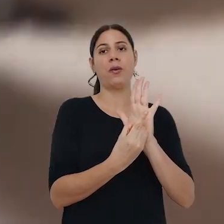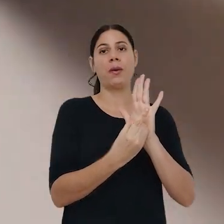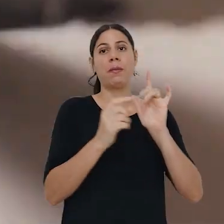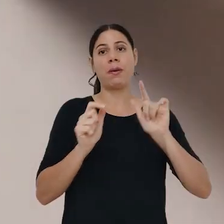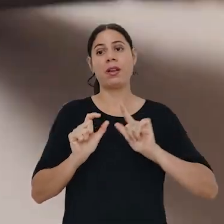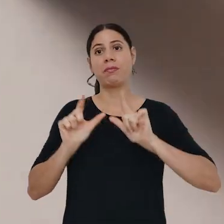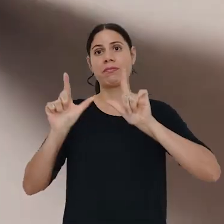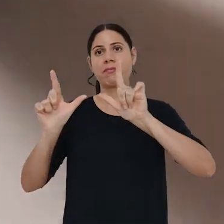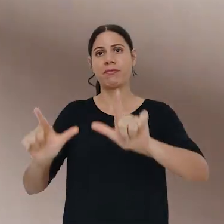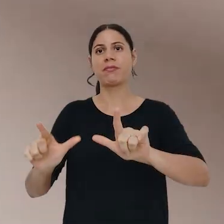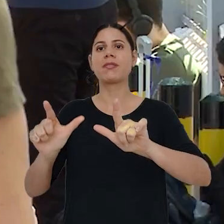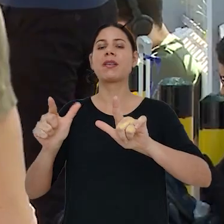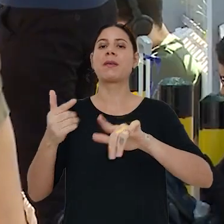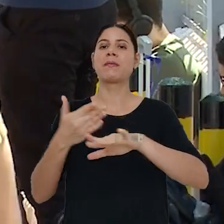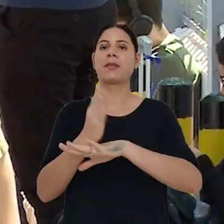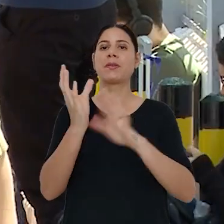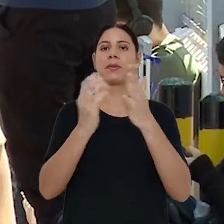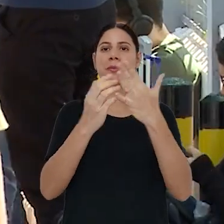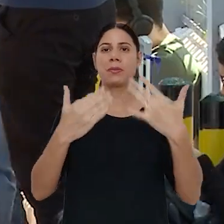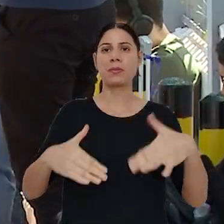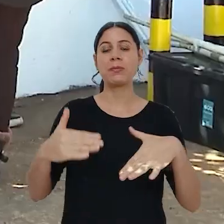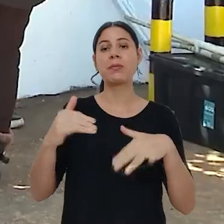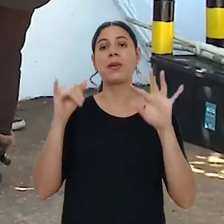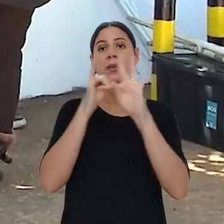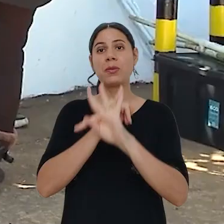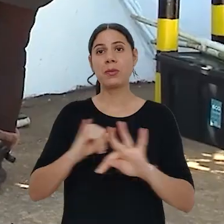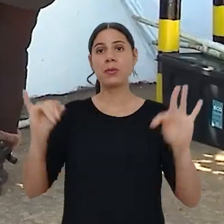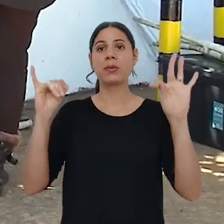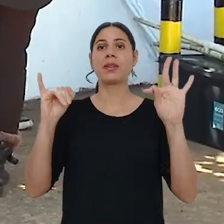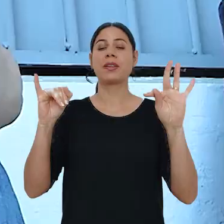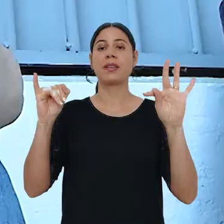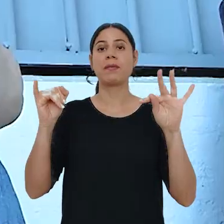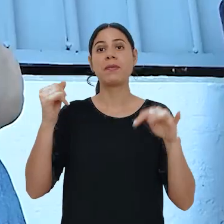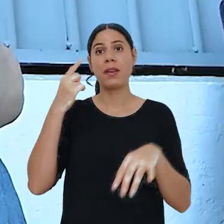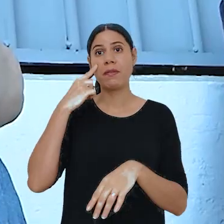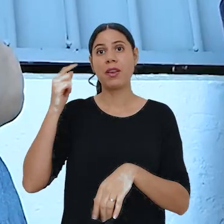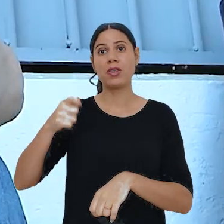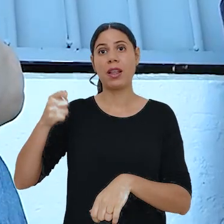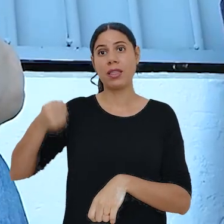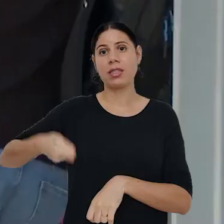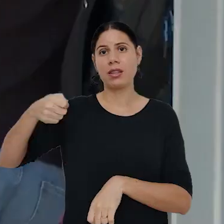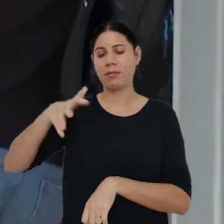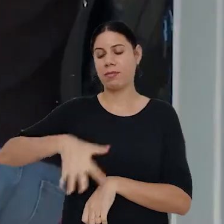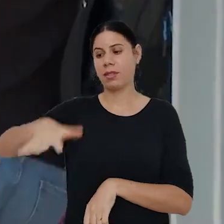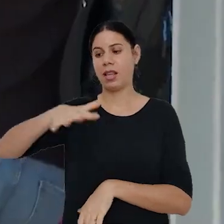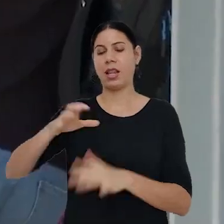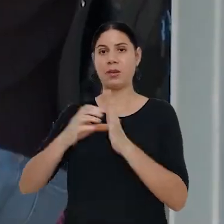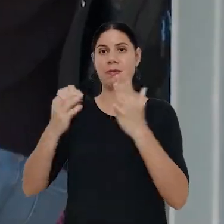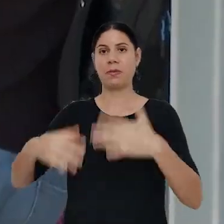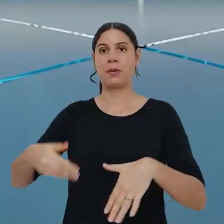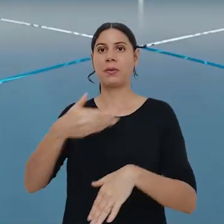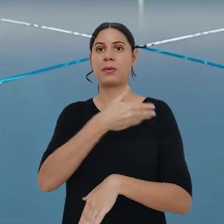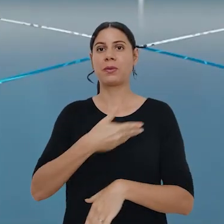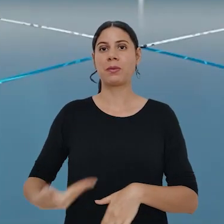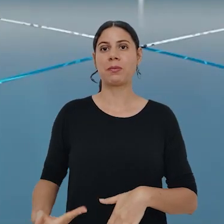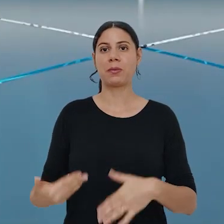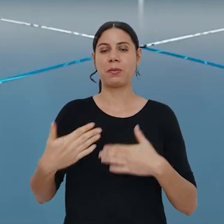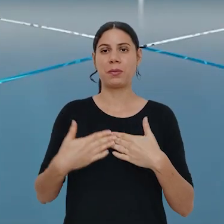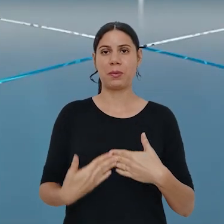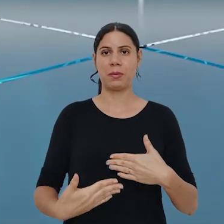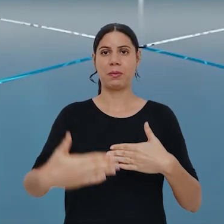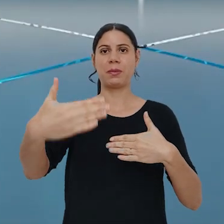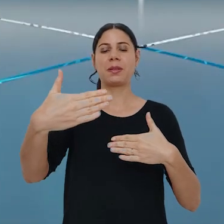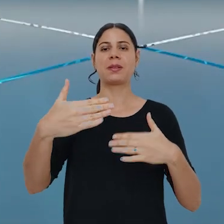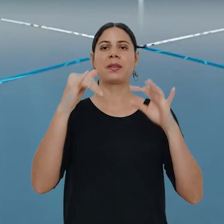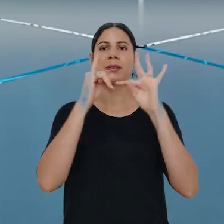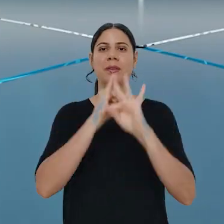titulação em concurso. No IT Notícias, confira mais decisões envolvendo concursos públicos. É a partir de